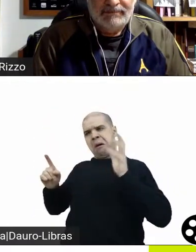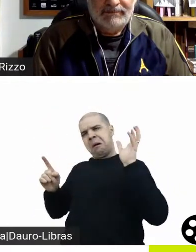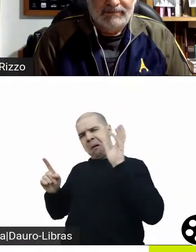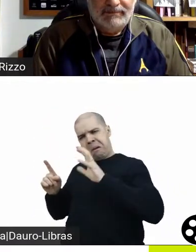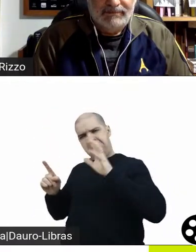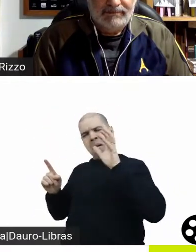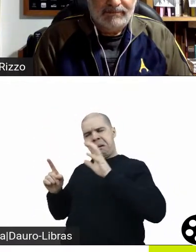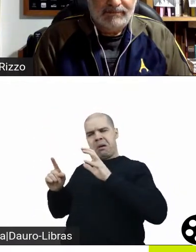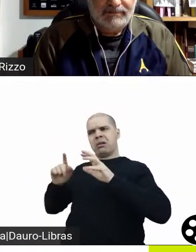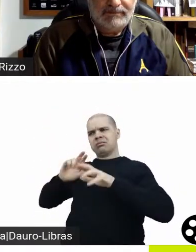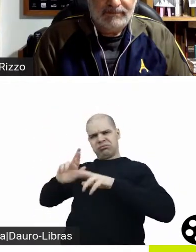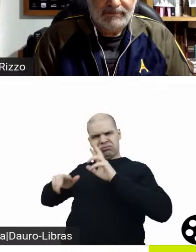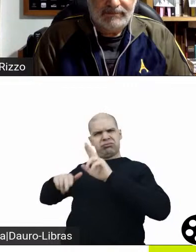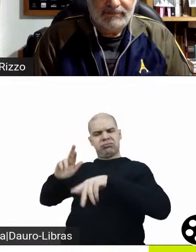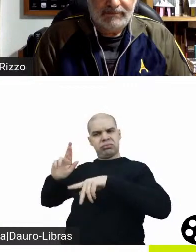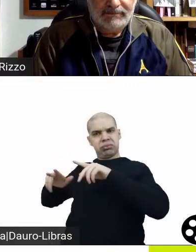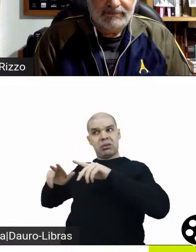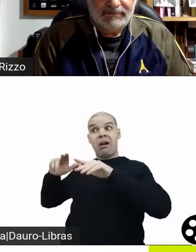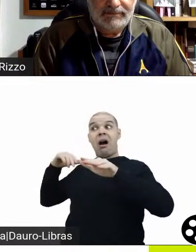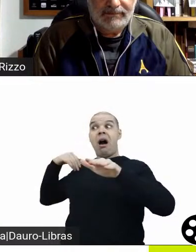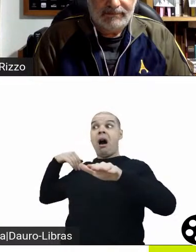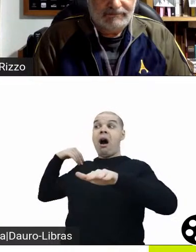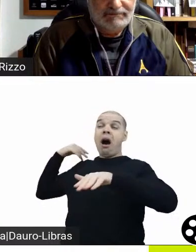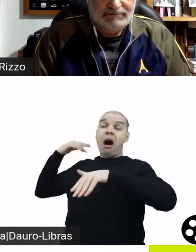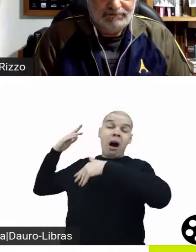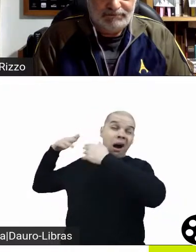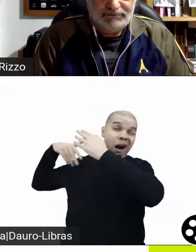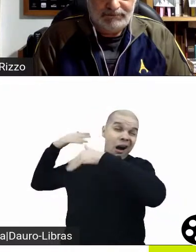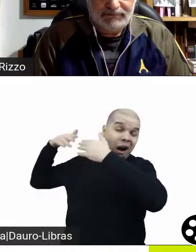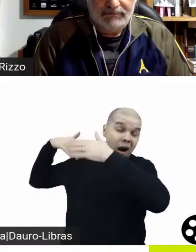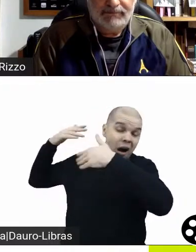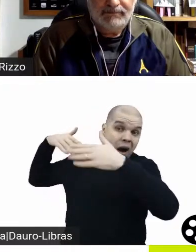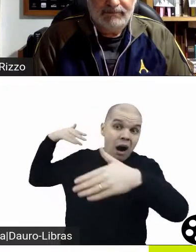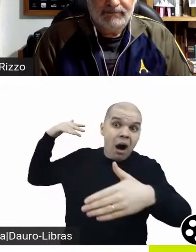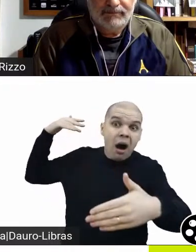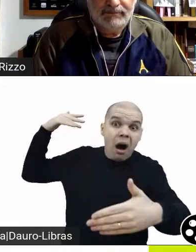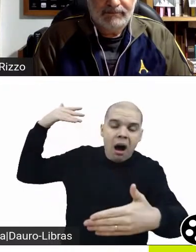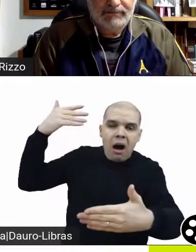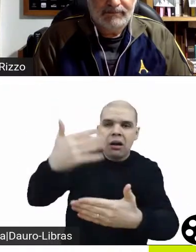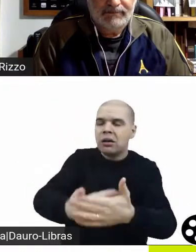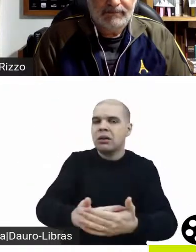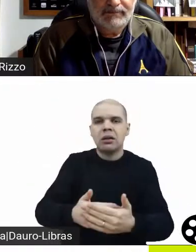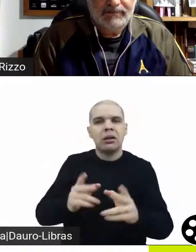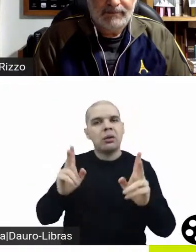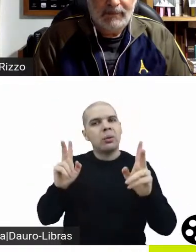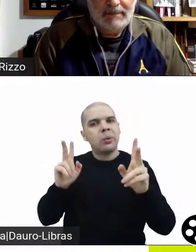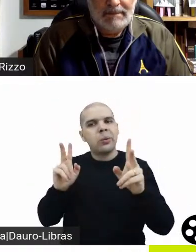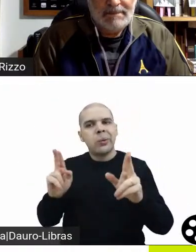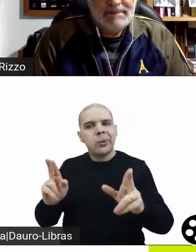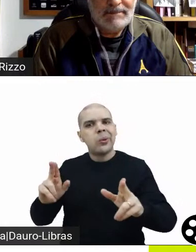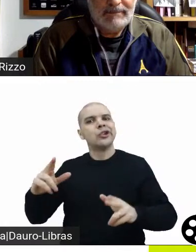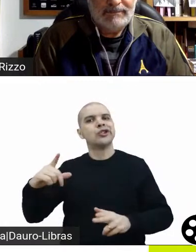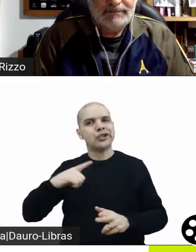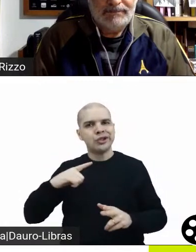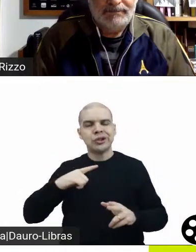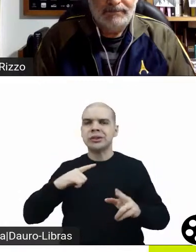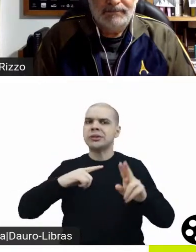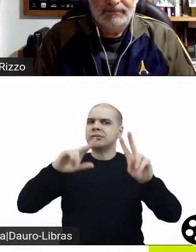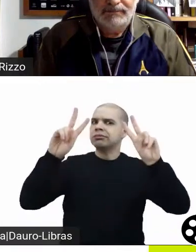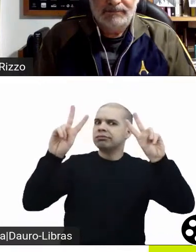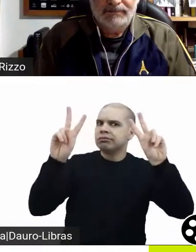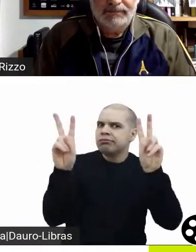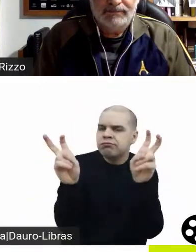de atrito em representações feministas de hoje, em olhares feministas de hoje, o filme, de uma forma geral, ele permanece